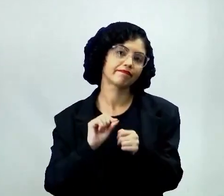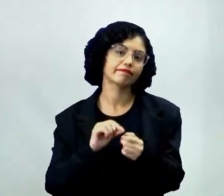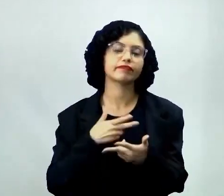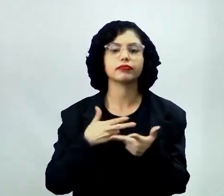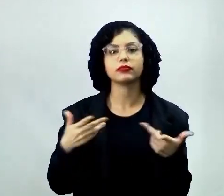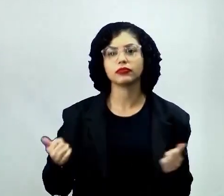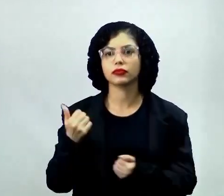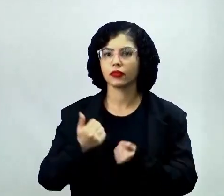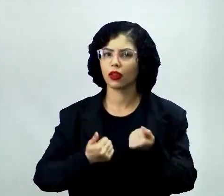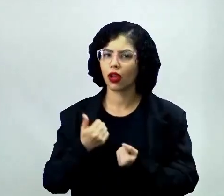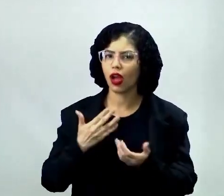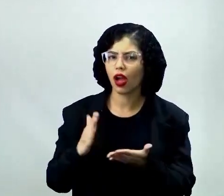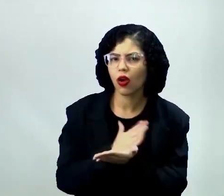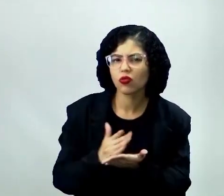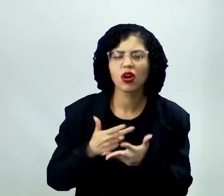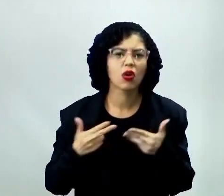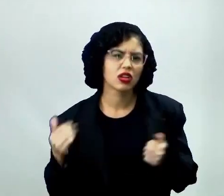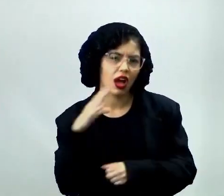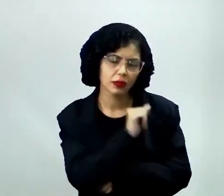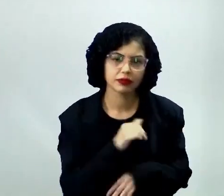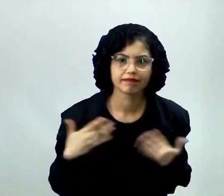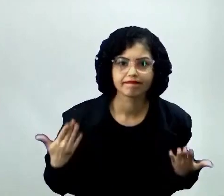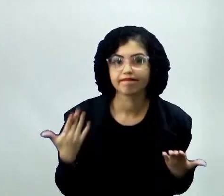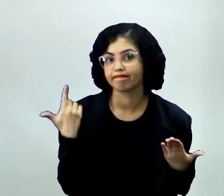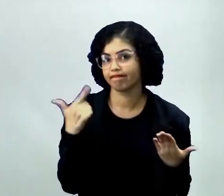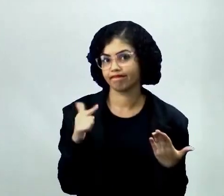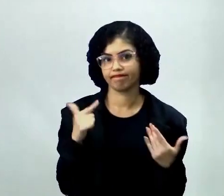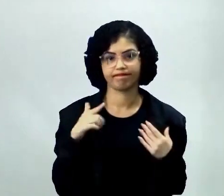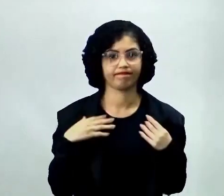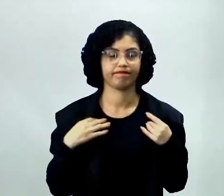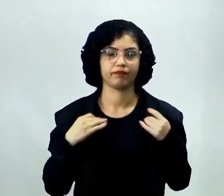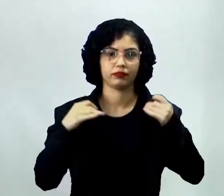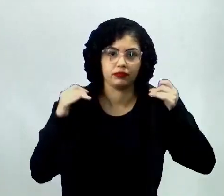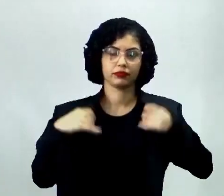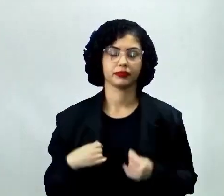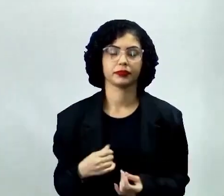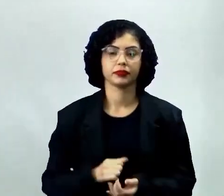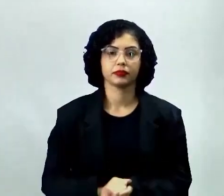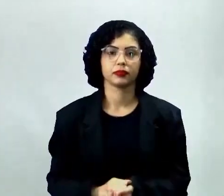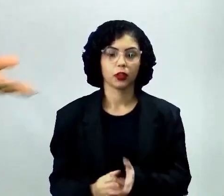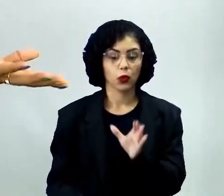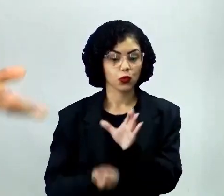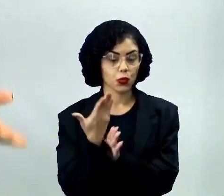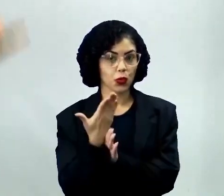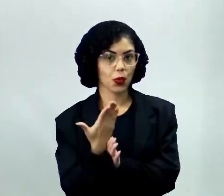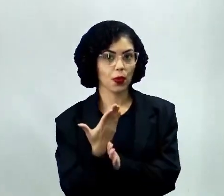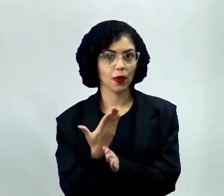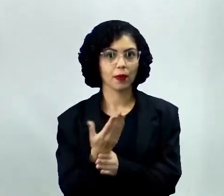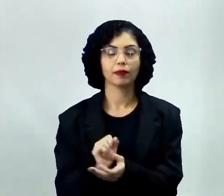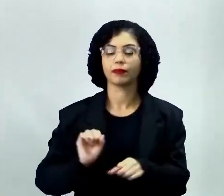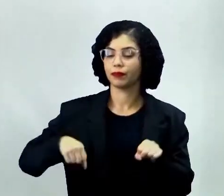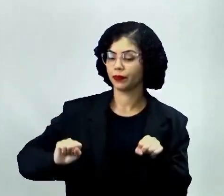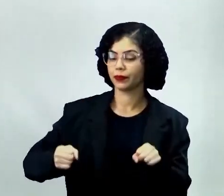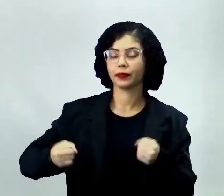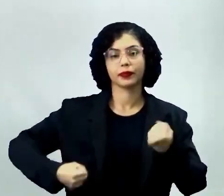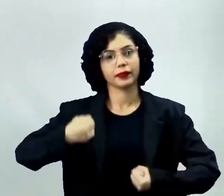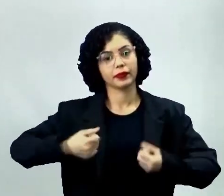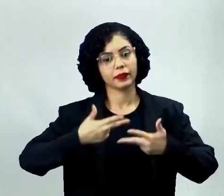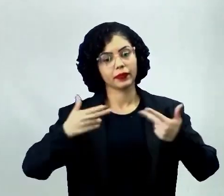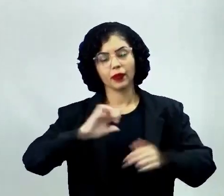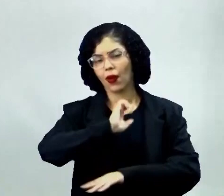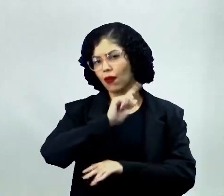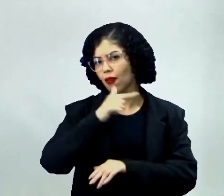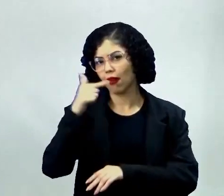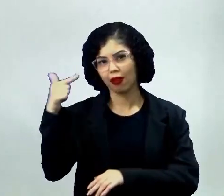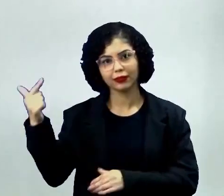transportar alguma coisa que fosse muito rápido? Então, né, foram criadas motos, carros, e aí